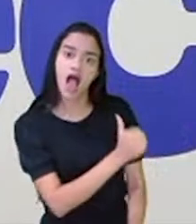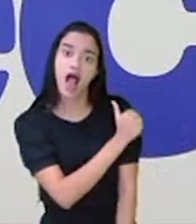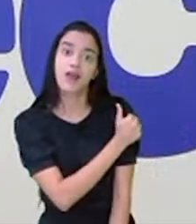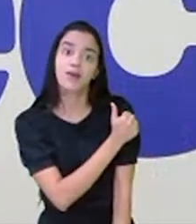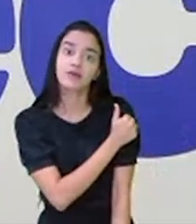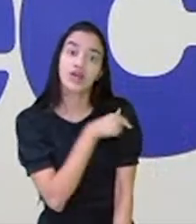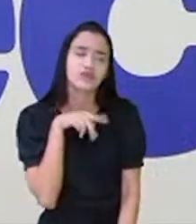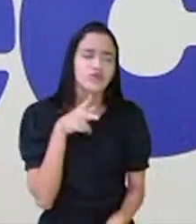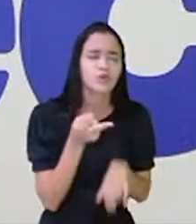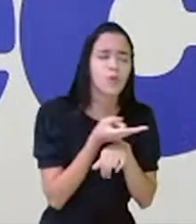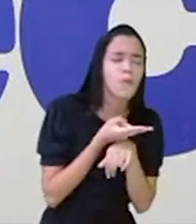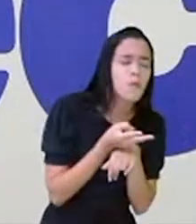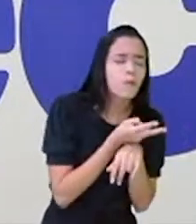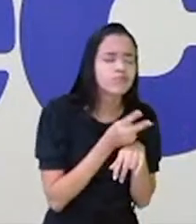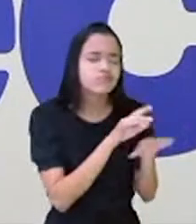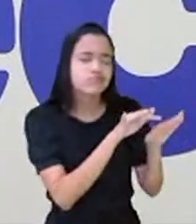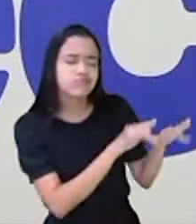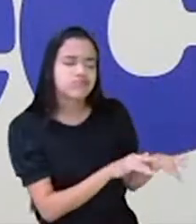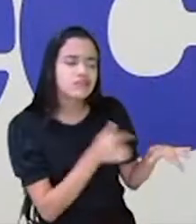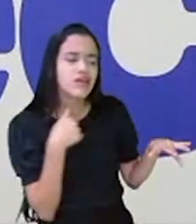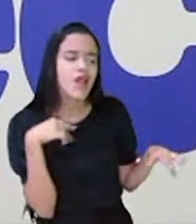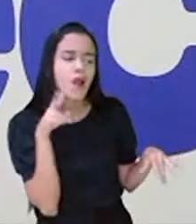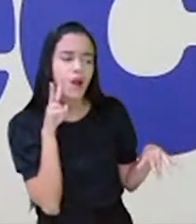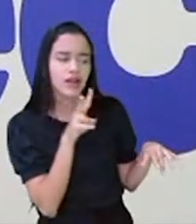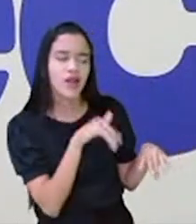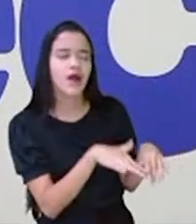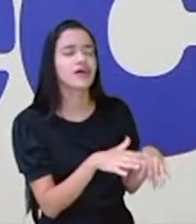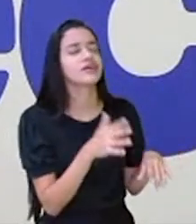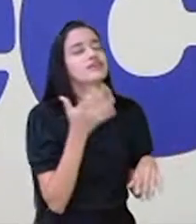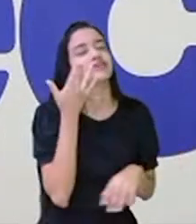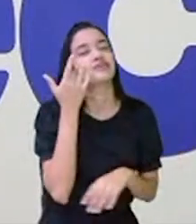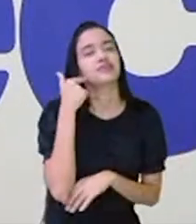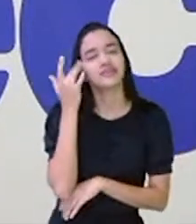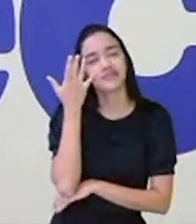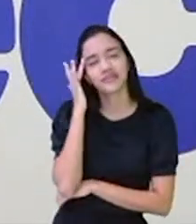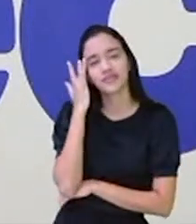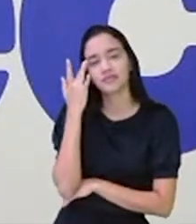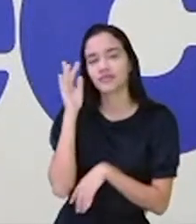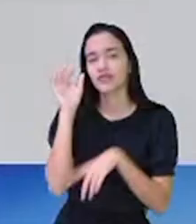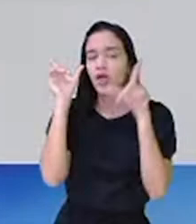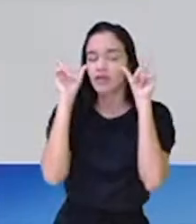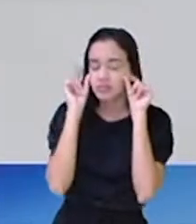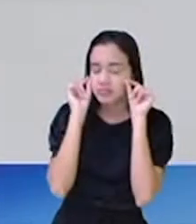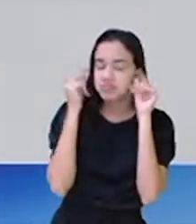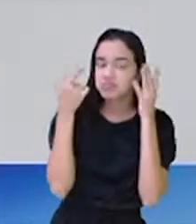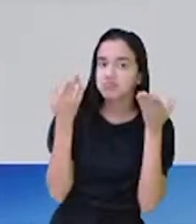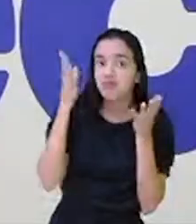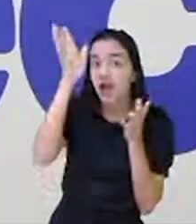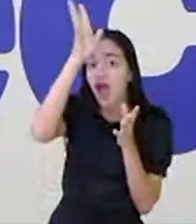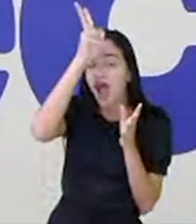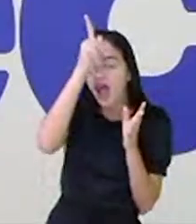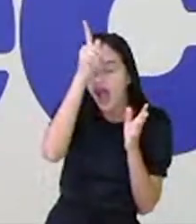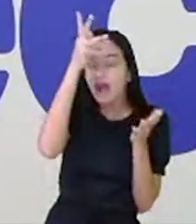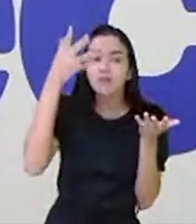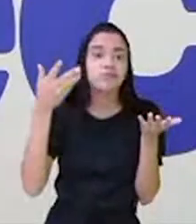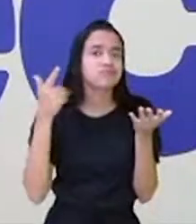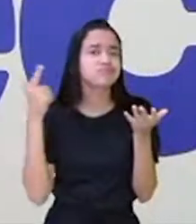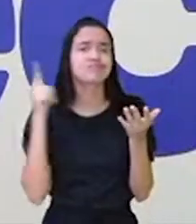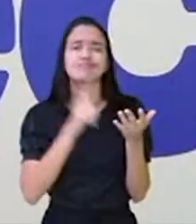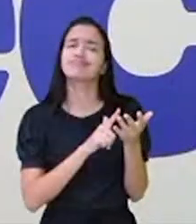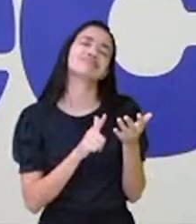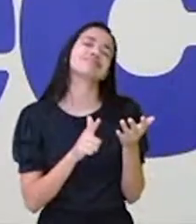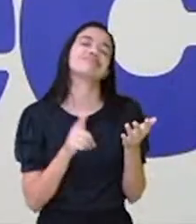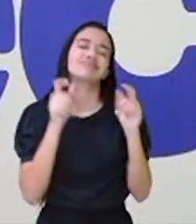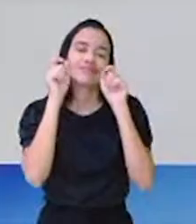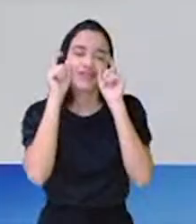eu estou procurando aqui, ó. Acabei de olhar. Eu acho que está todo mundo dormindo, viu? Não acredito. Carijó não conseguiu acordar todo